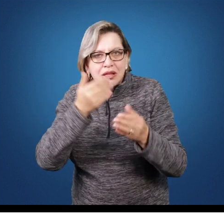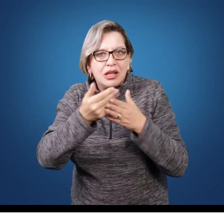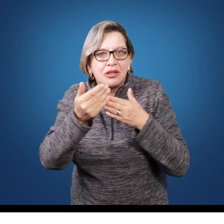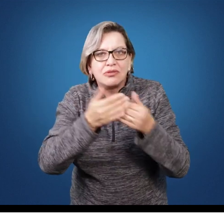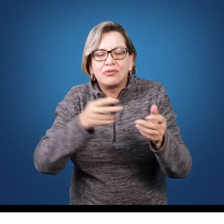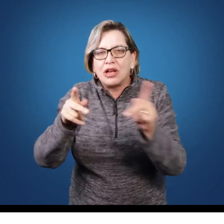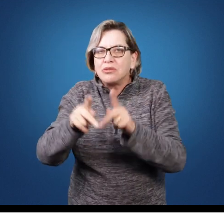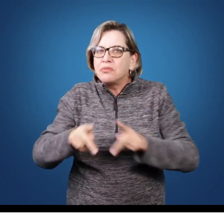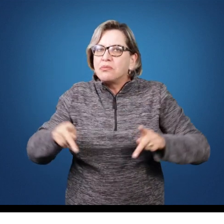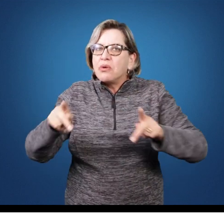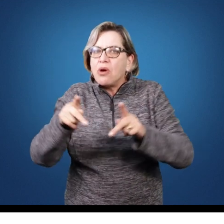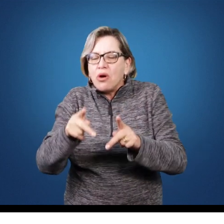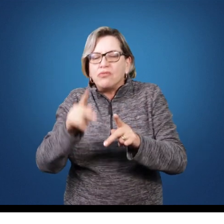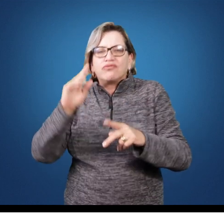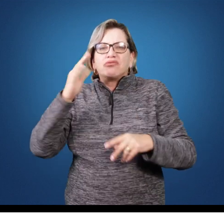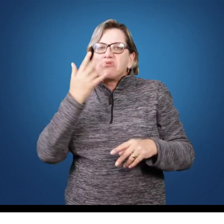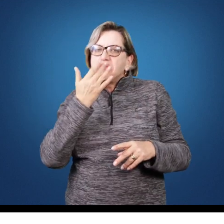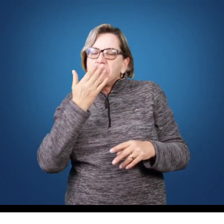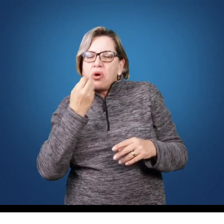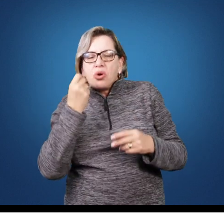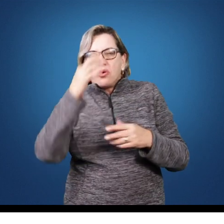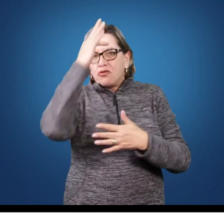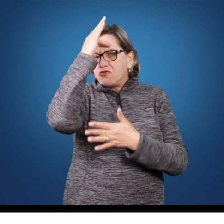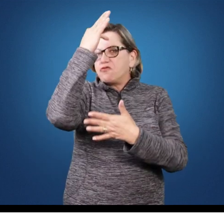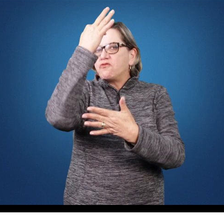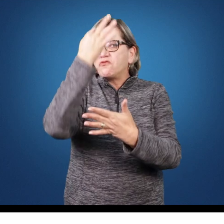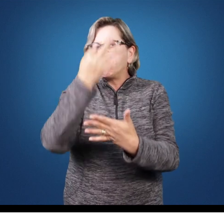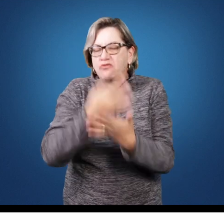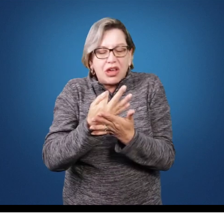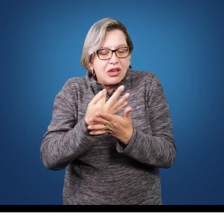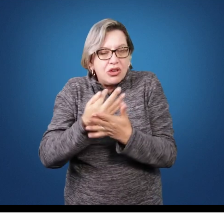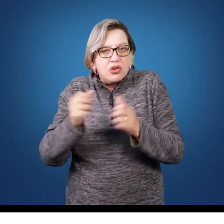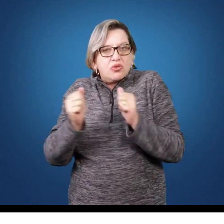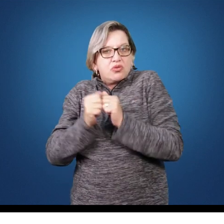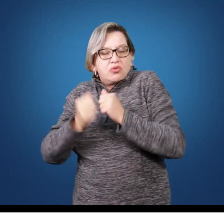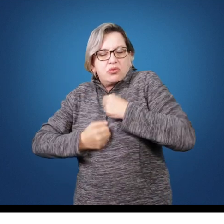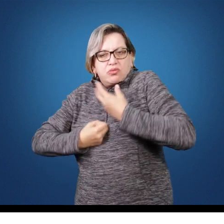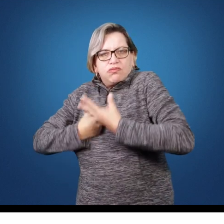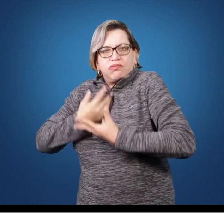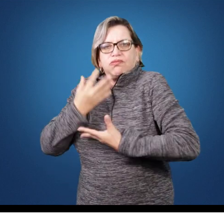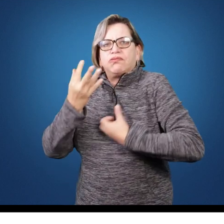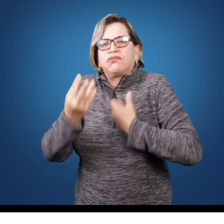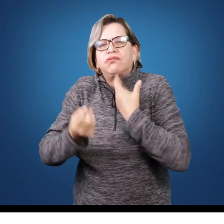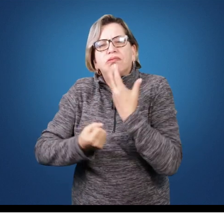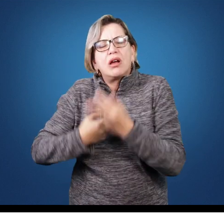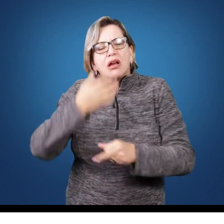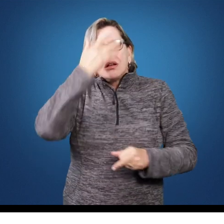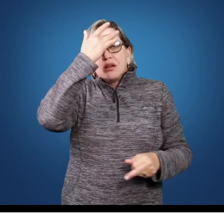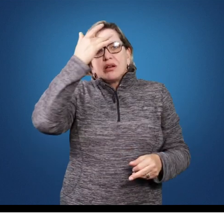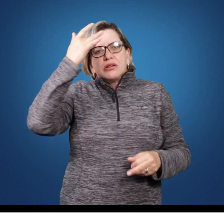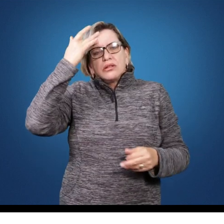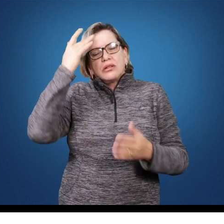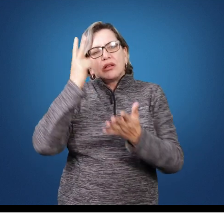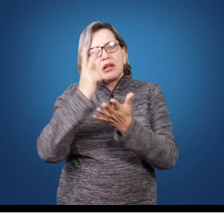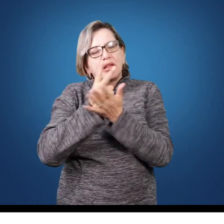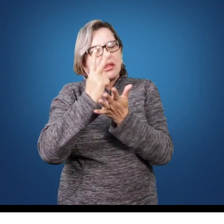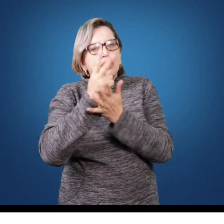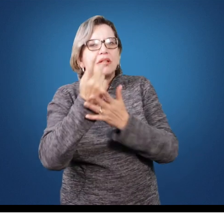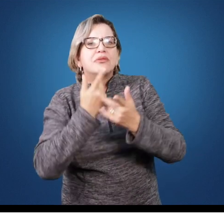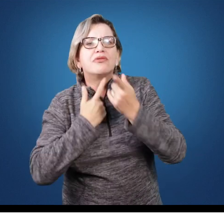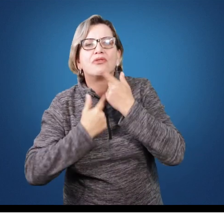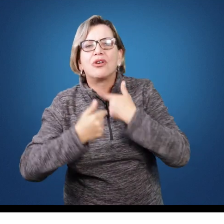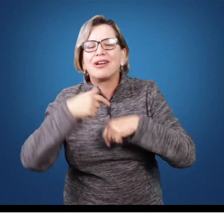crença, é algo inato. Então, desde muito tempo, o ser humano anseia por